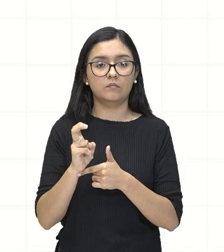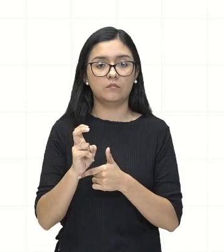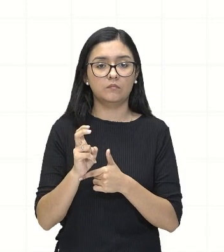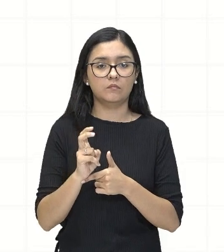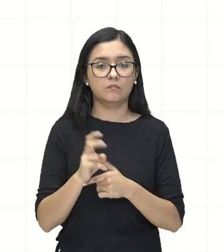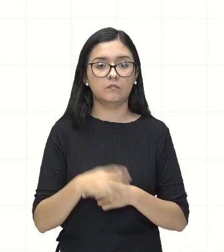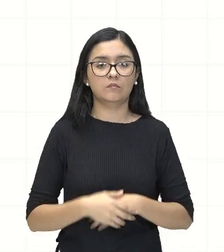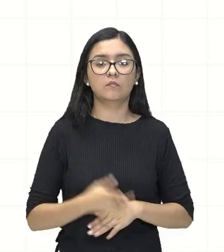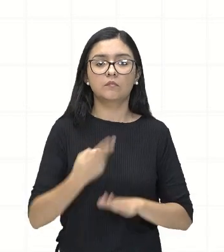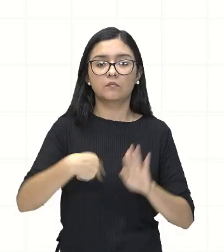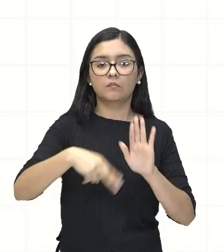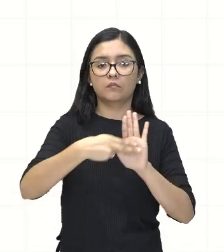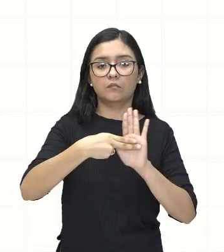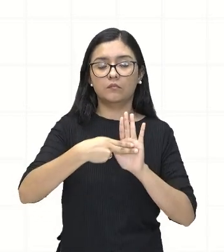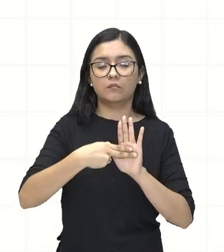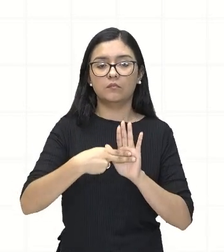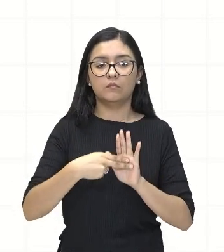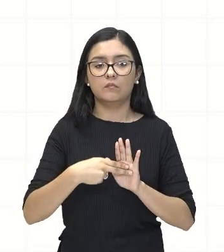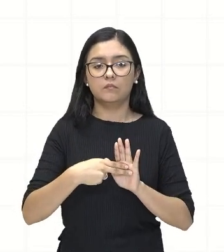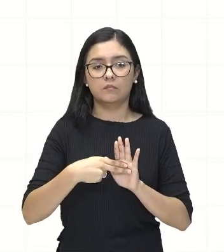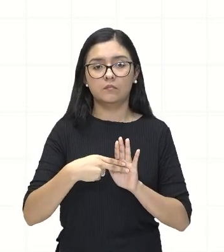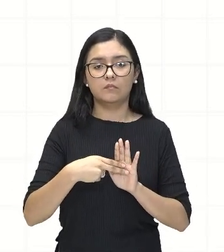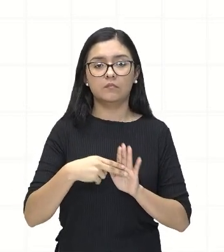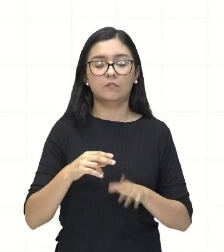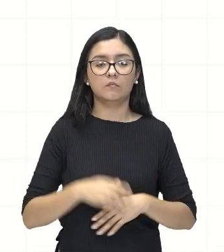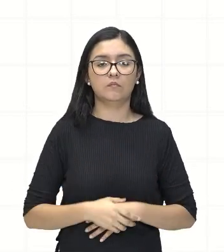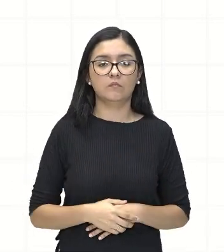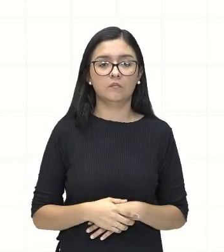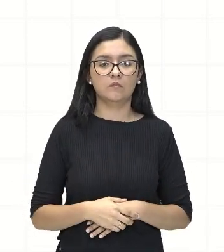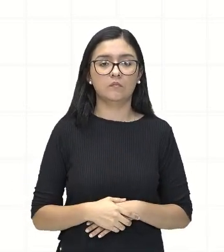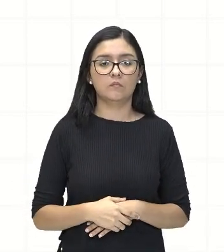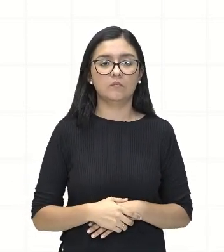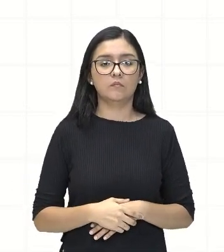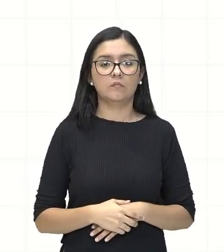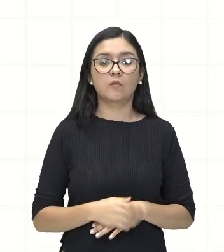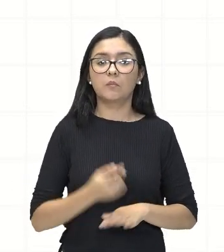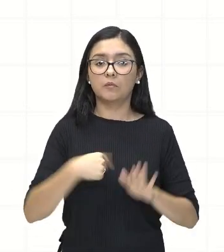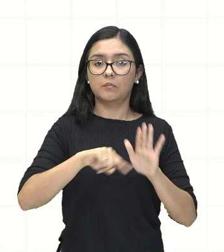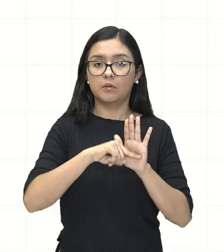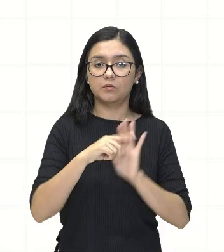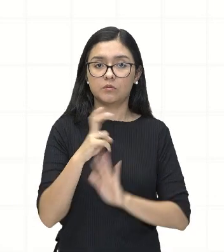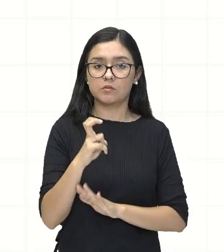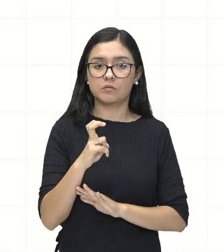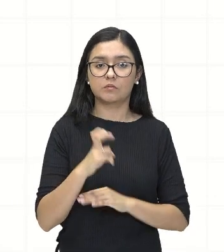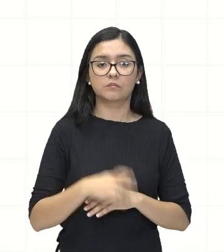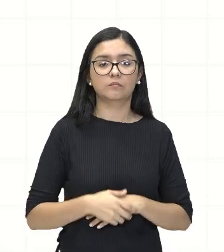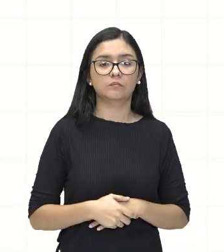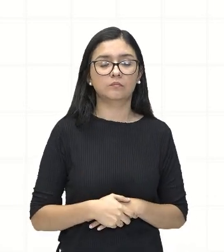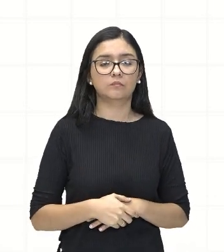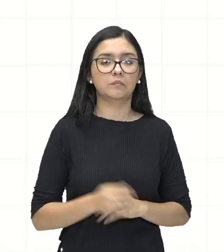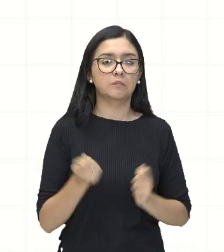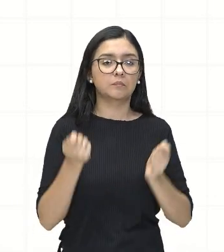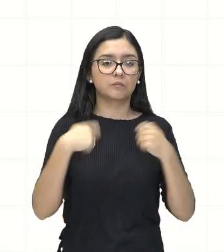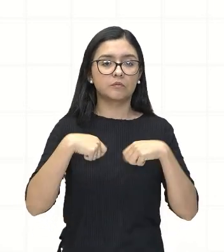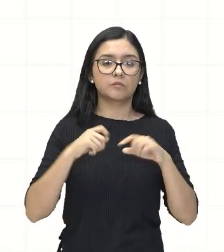arredondando. Isso vai dar por menos 5. Ó, a pode